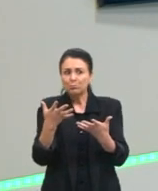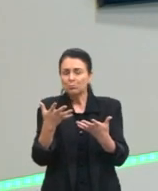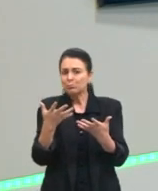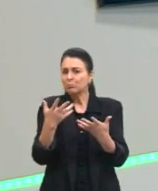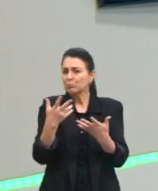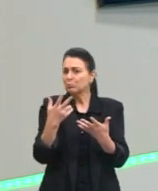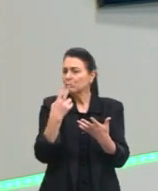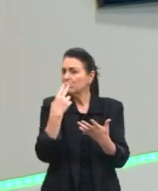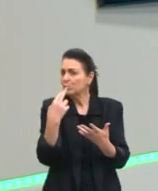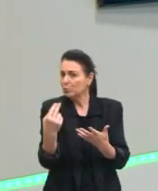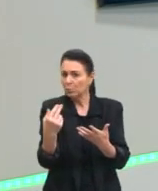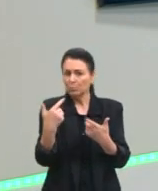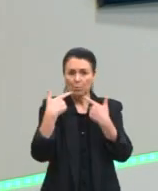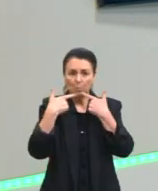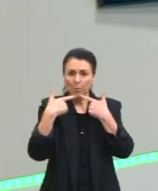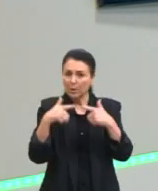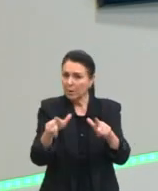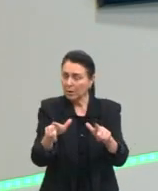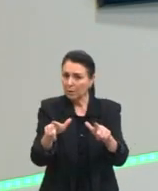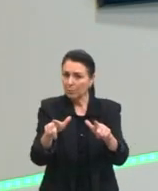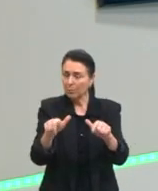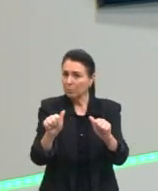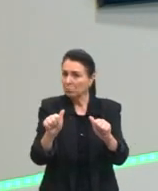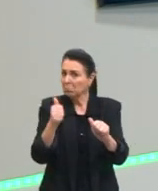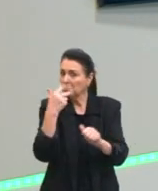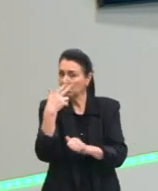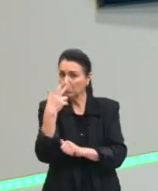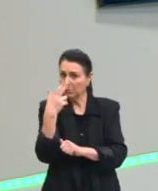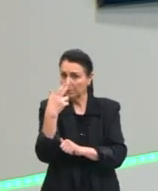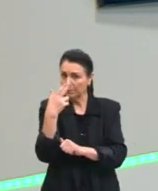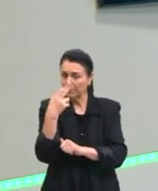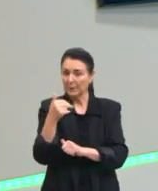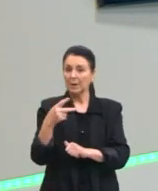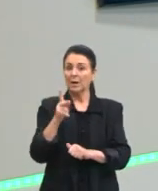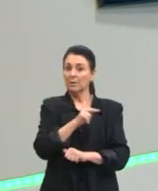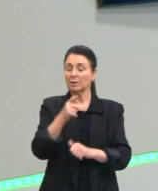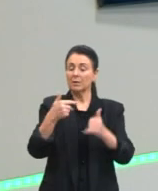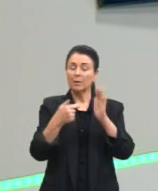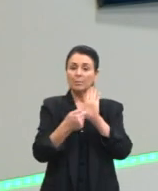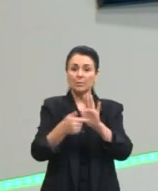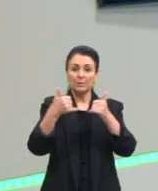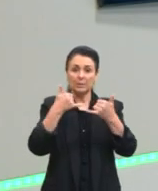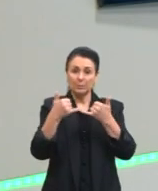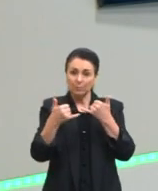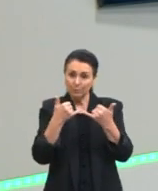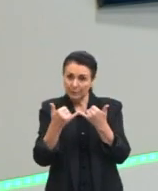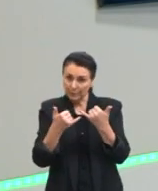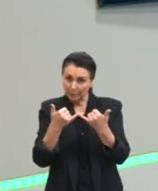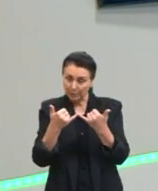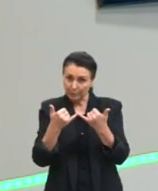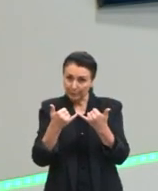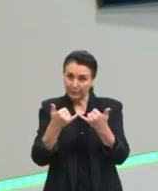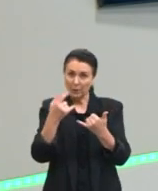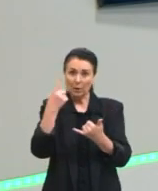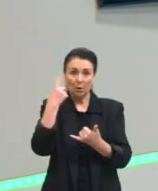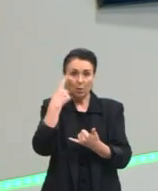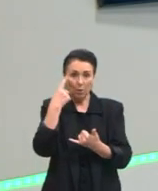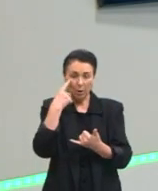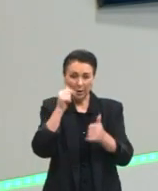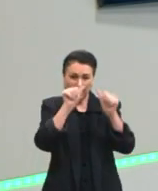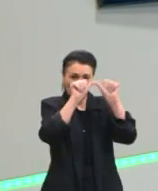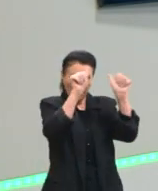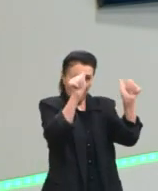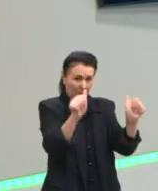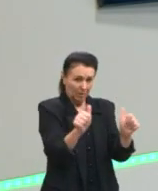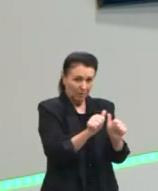idioma. Se a olhar para esse exemplo que eu tenho aqui no quadro, para essa imagem, eu tenho aqui uma imagem que representa